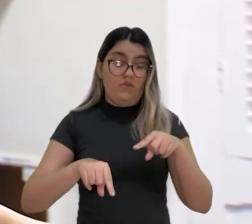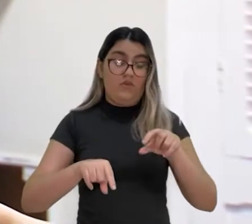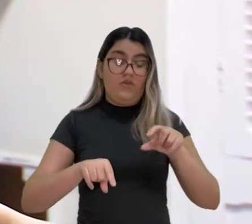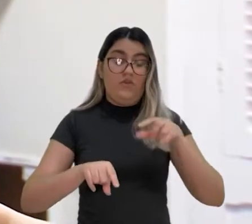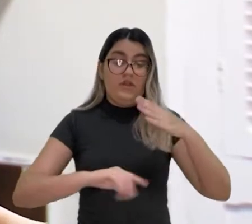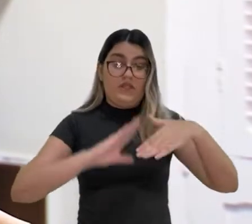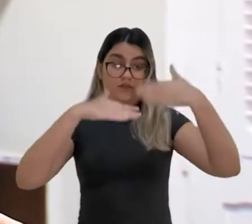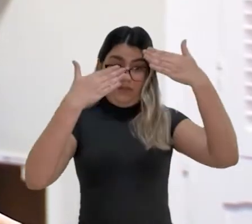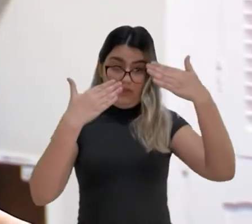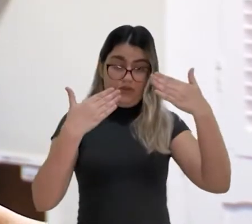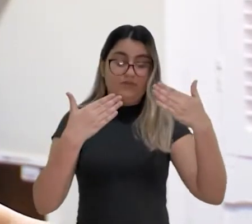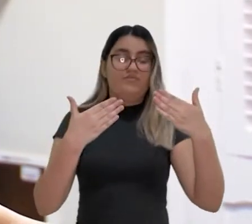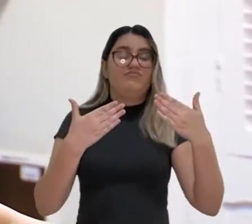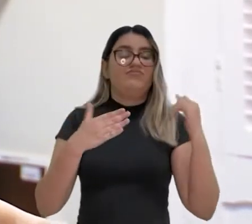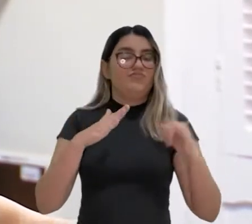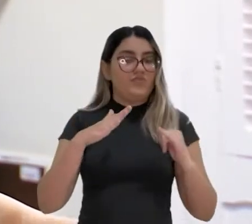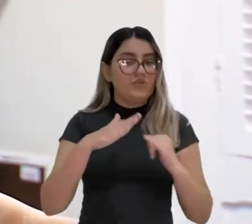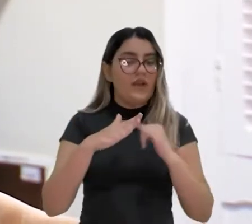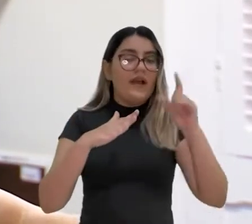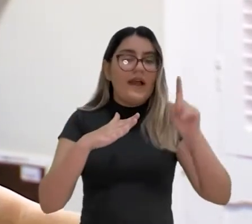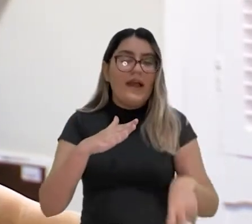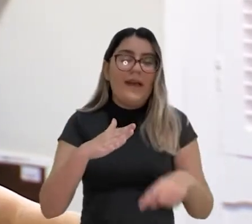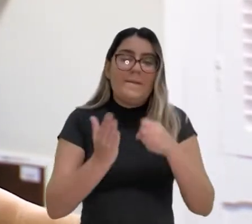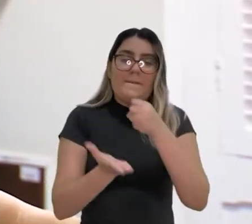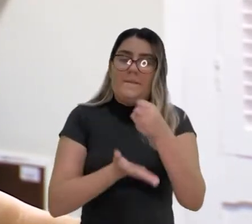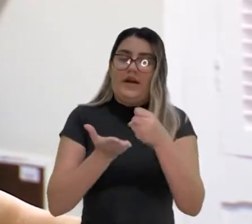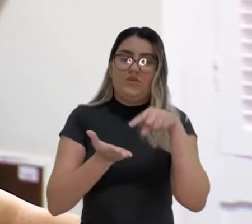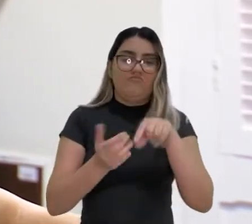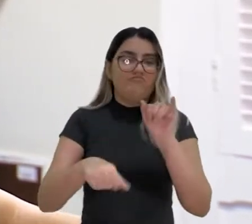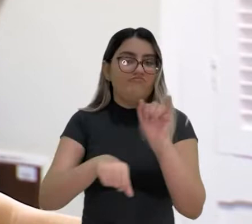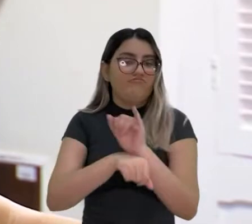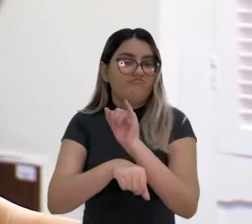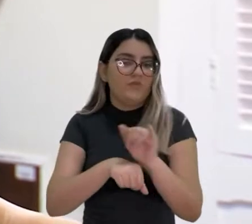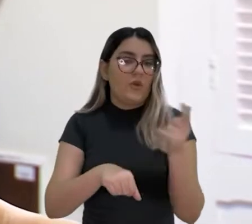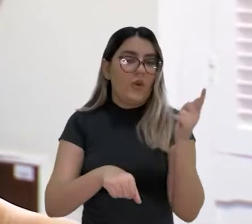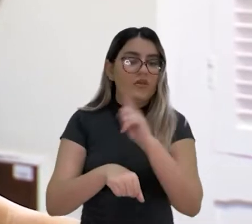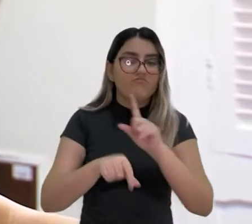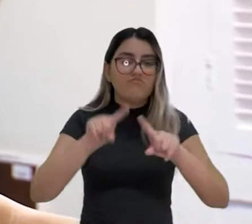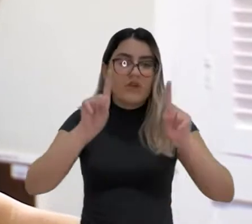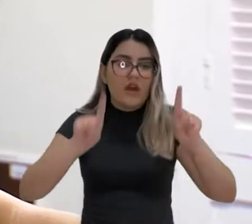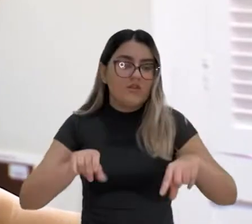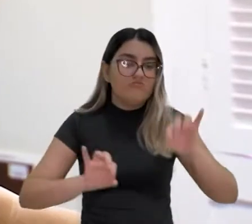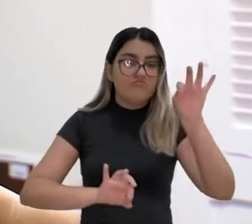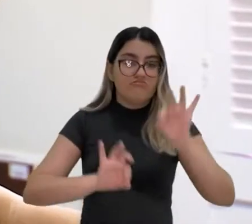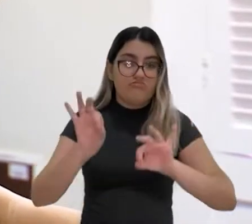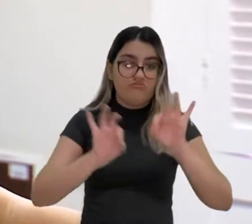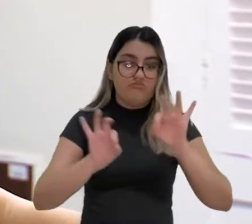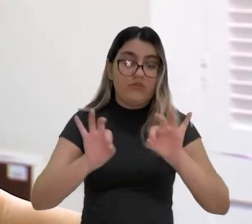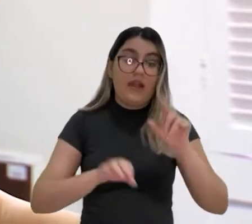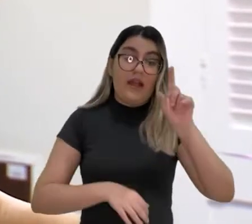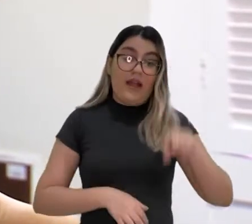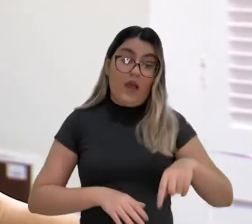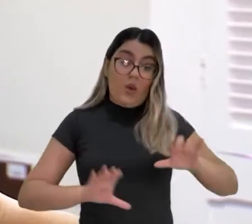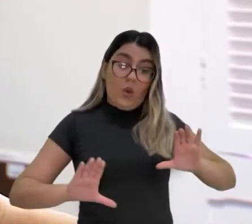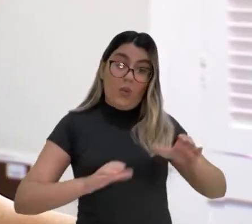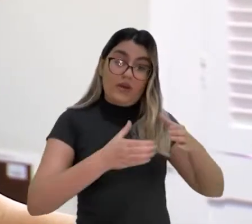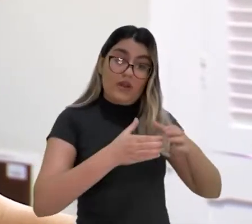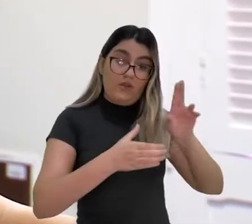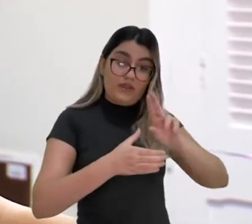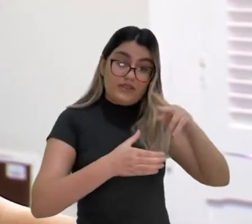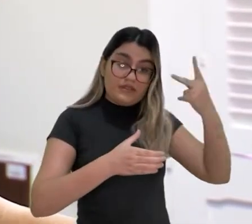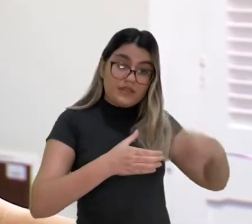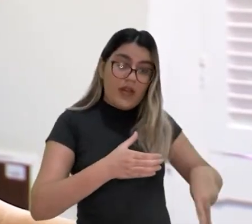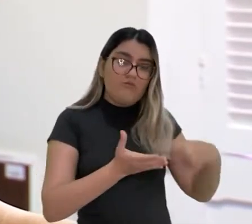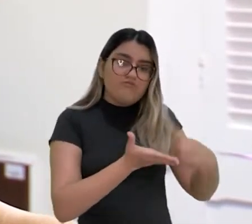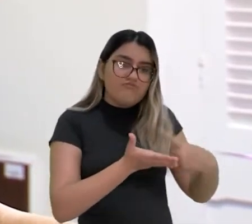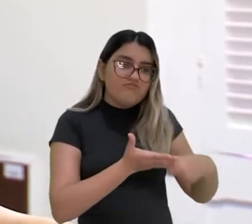nosso plano de desenvolvimento institucional é o instrumento básico de planejamento estratégico, claramente definido